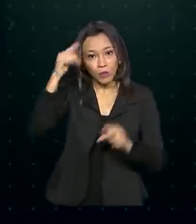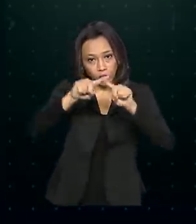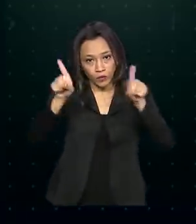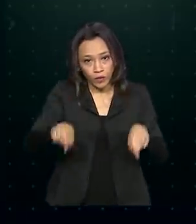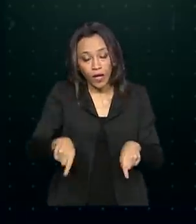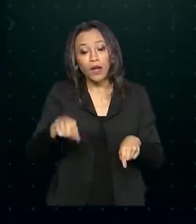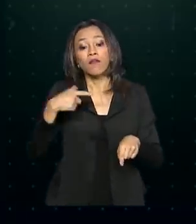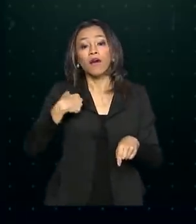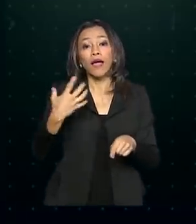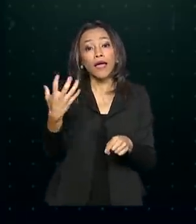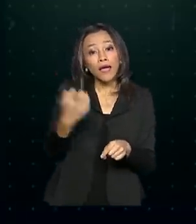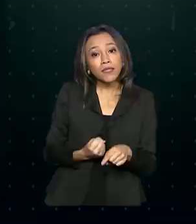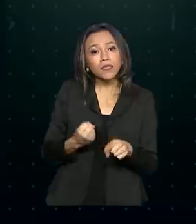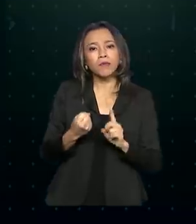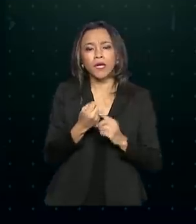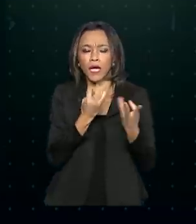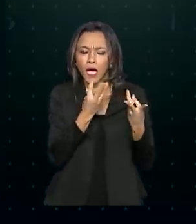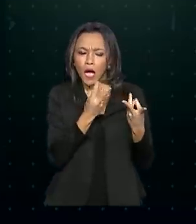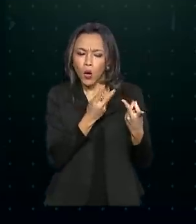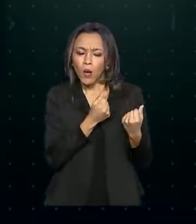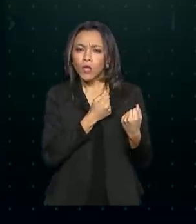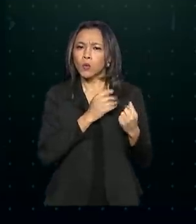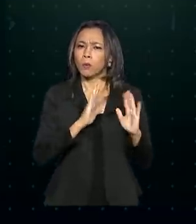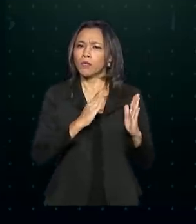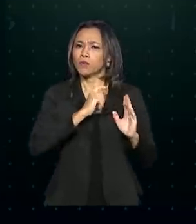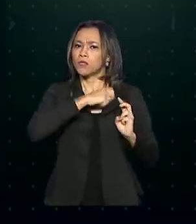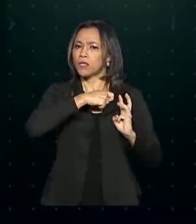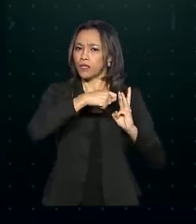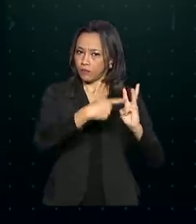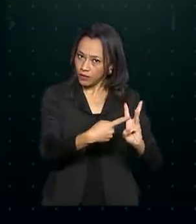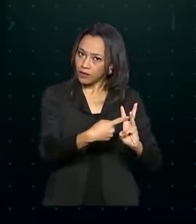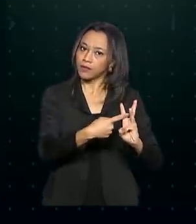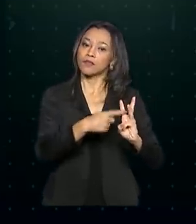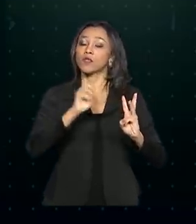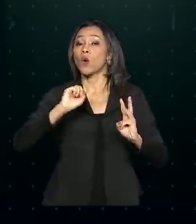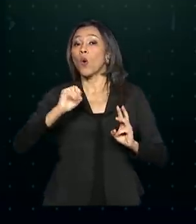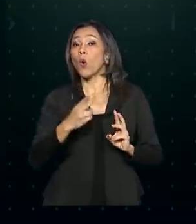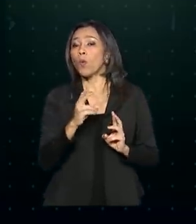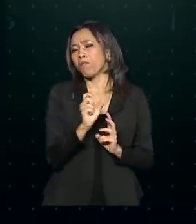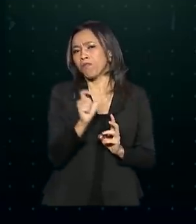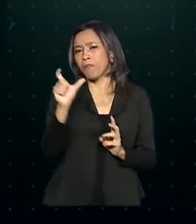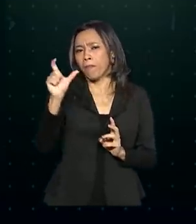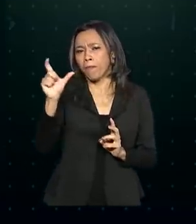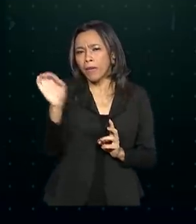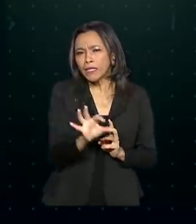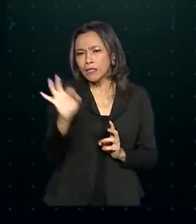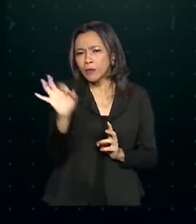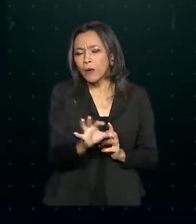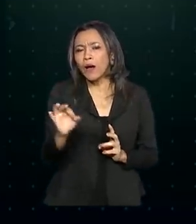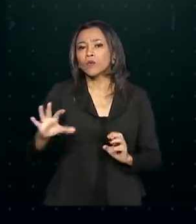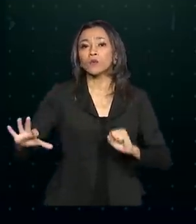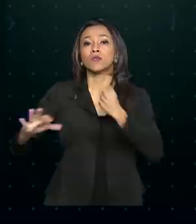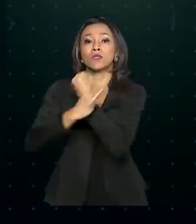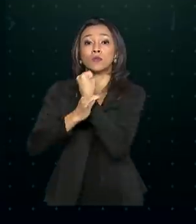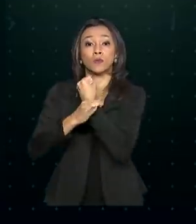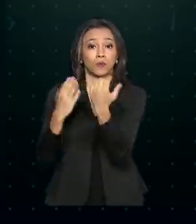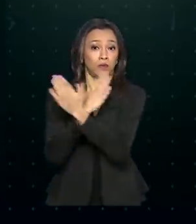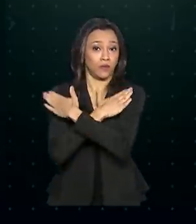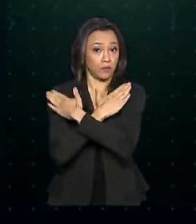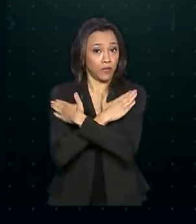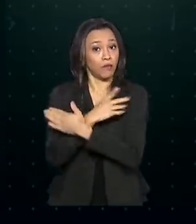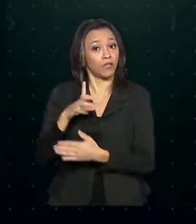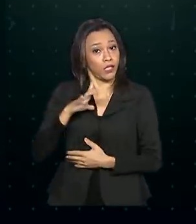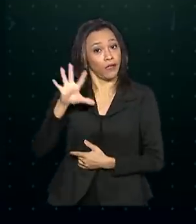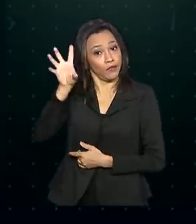calculado com base no salário dos últimos três meses ou a um percentual do seguro-desemprego a que o trabalhador